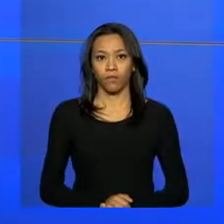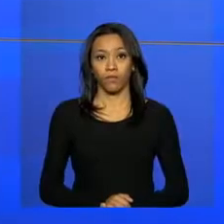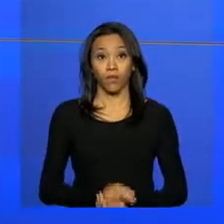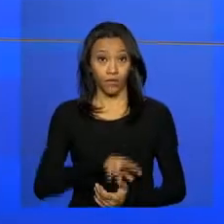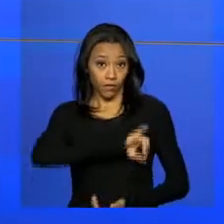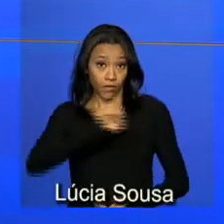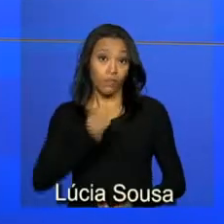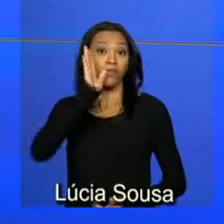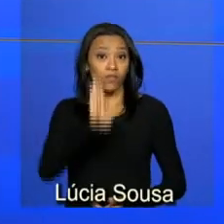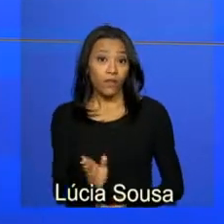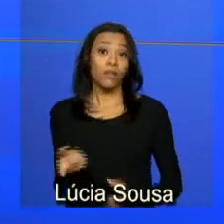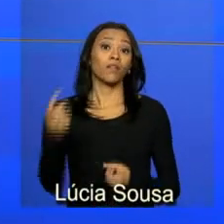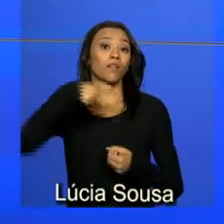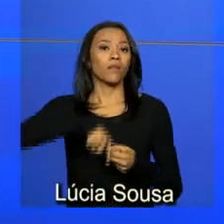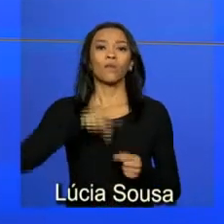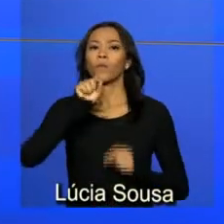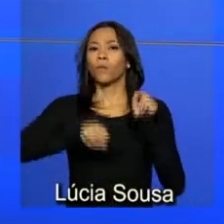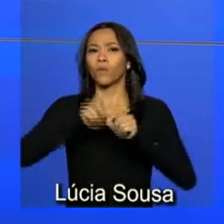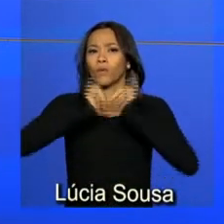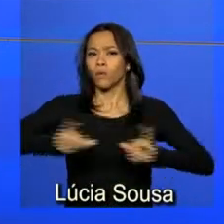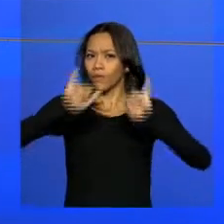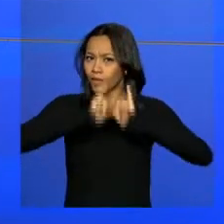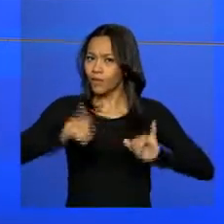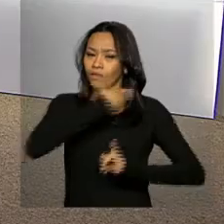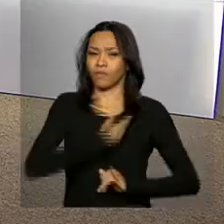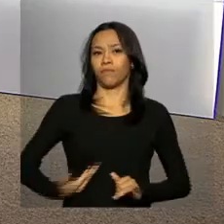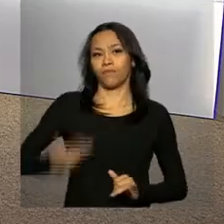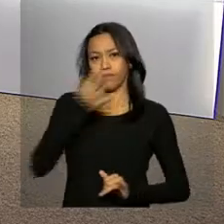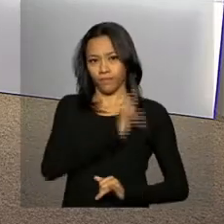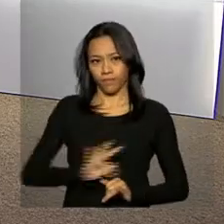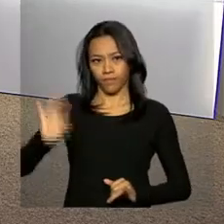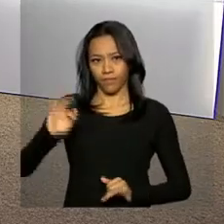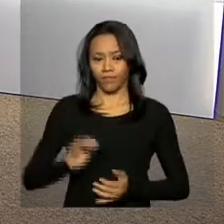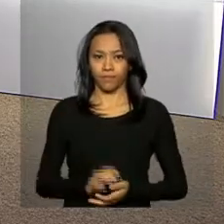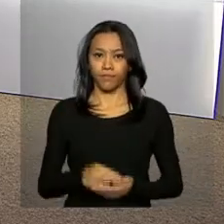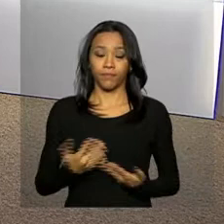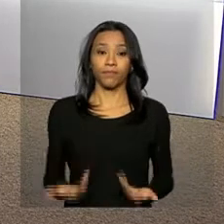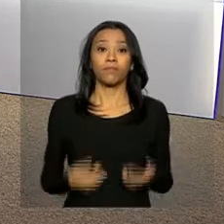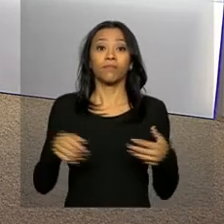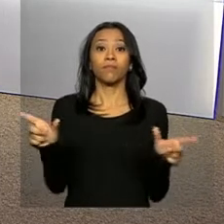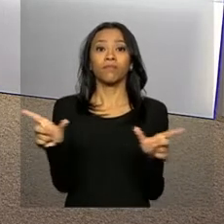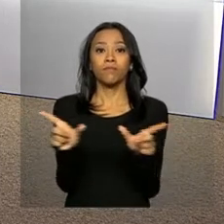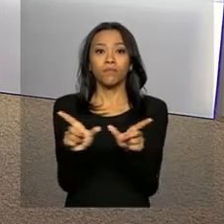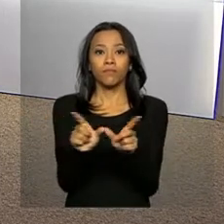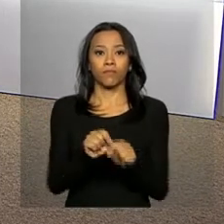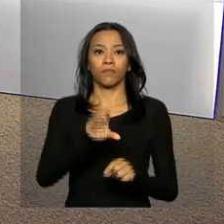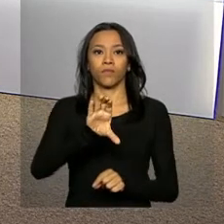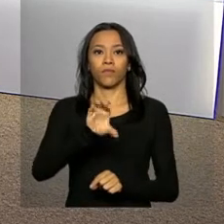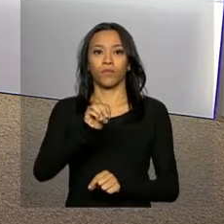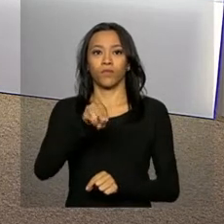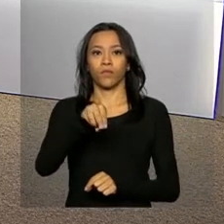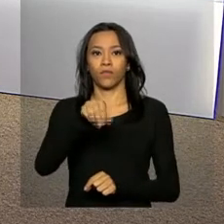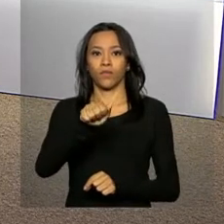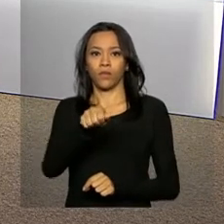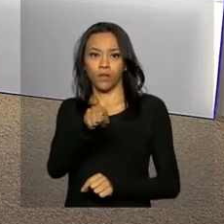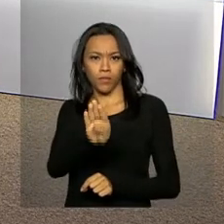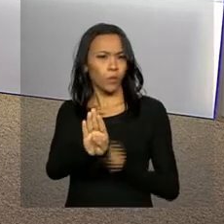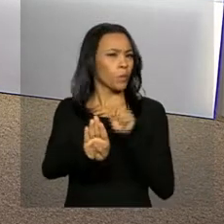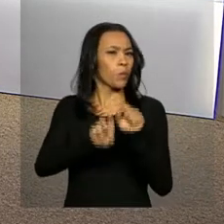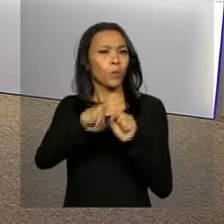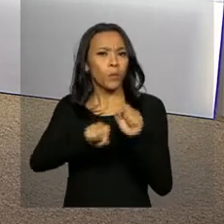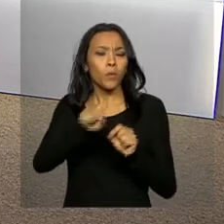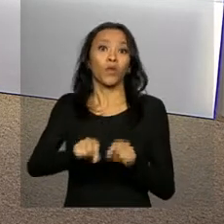Olá, estamos no ar com as notícias do governo federal. A Companhia Nacional de Abastecimento, a Conab,